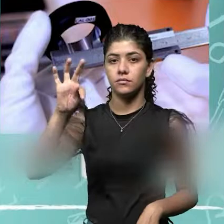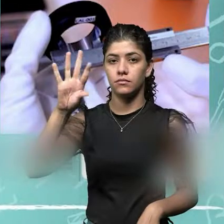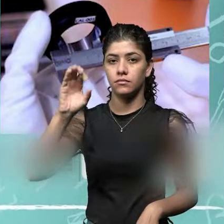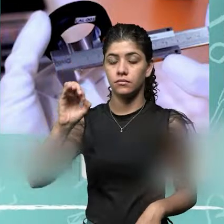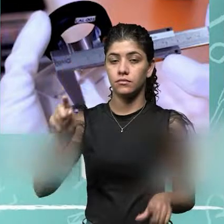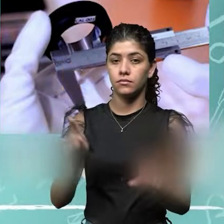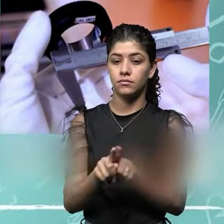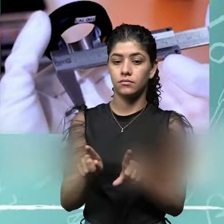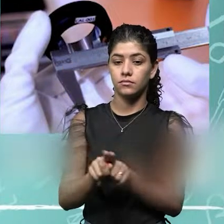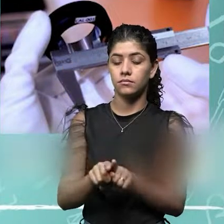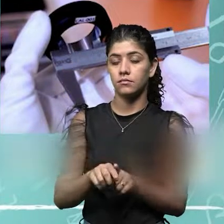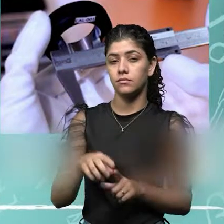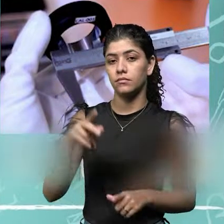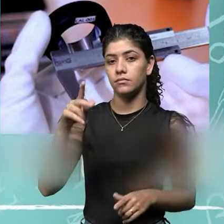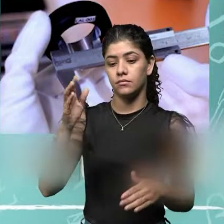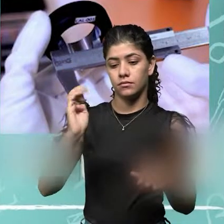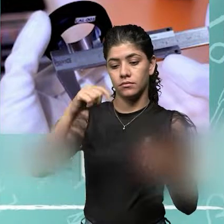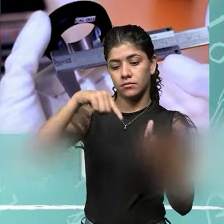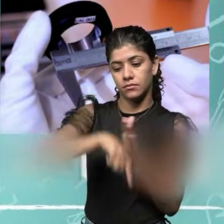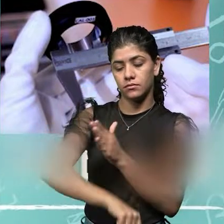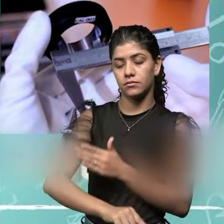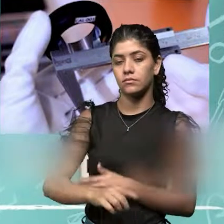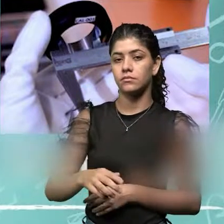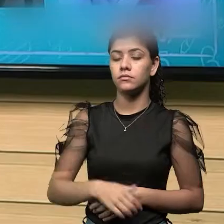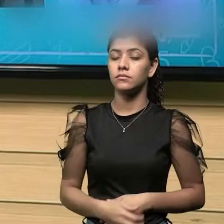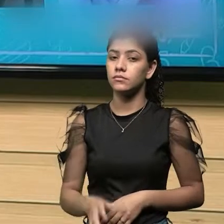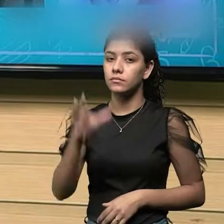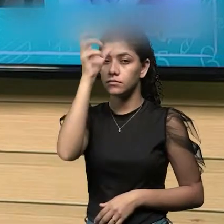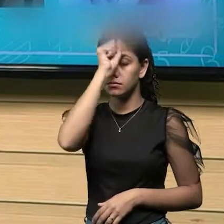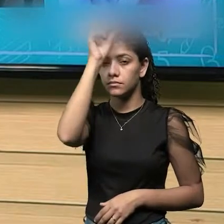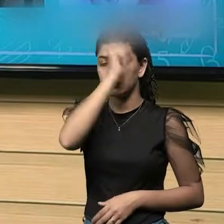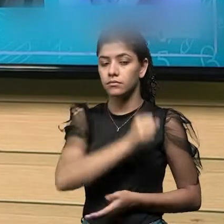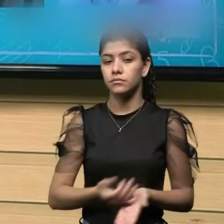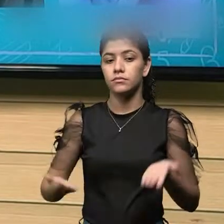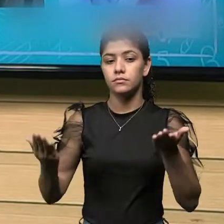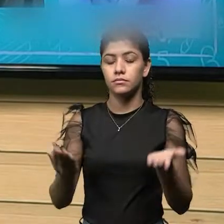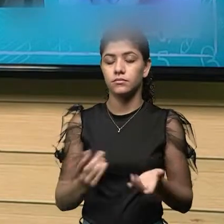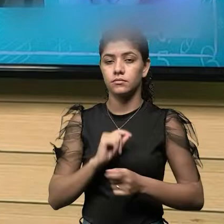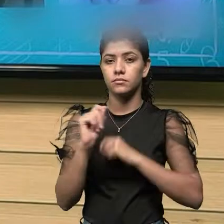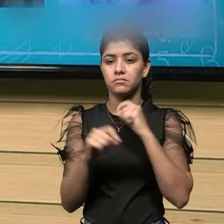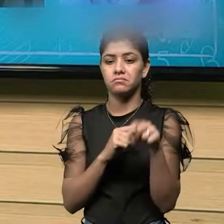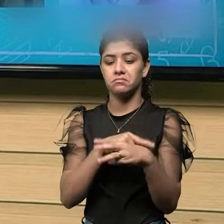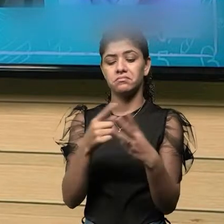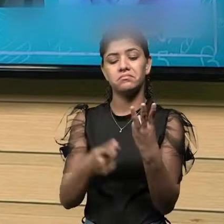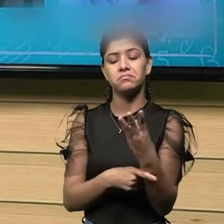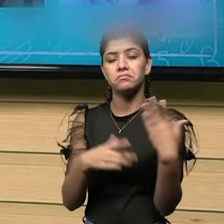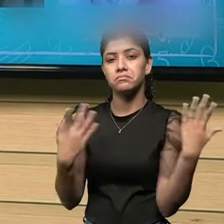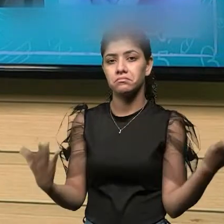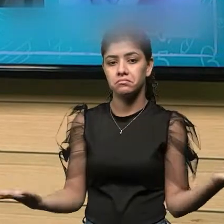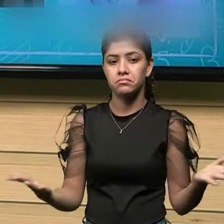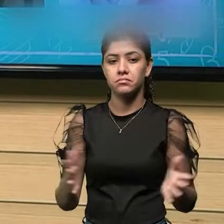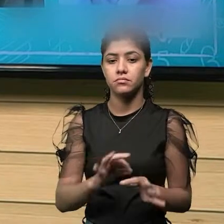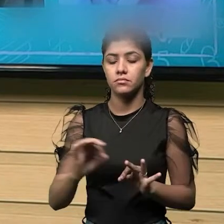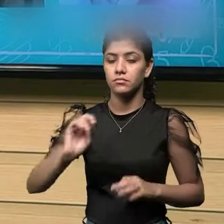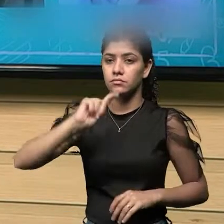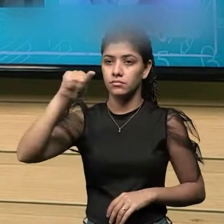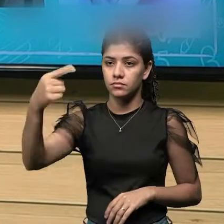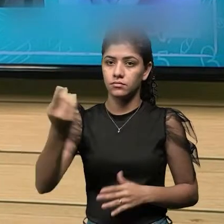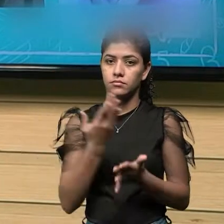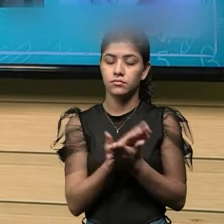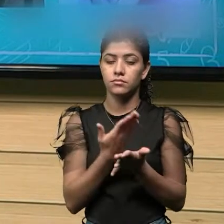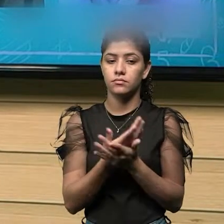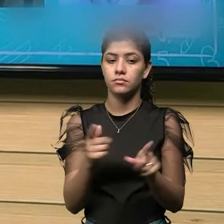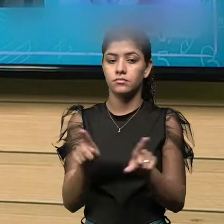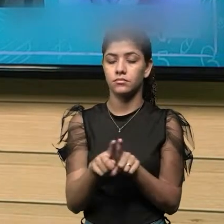medida de profundidade. Nós vamos aprender aqui o que são essas medidas. Nas próximas aulas, como eu falei,